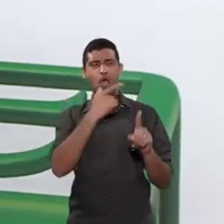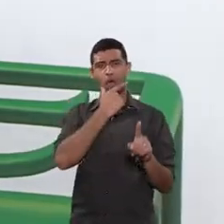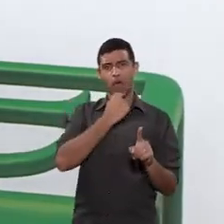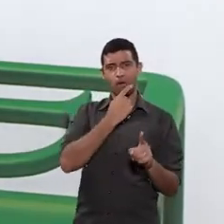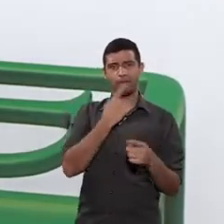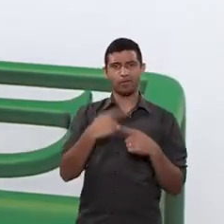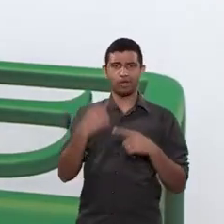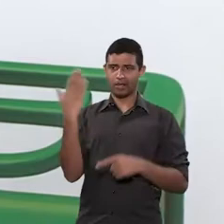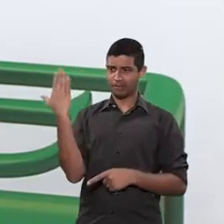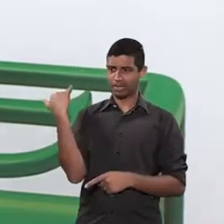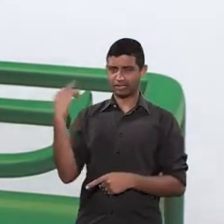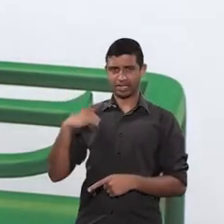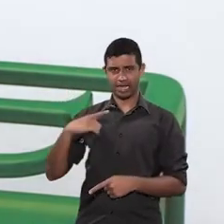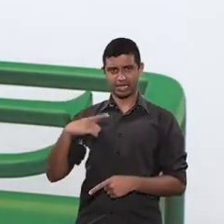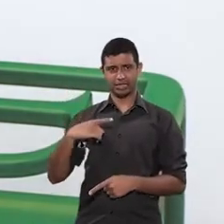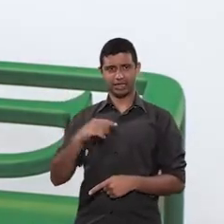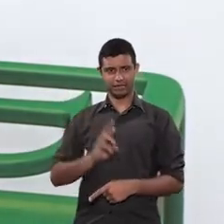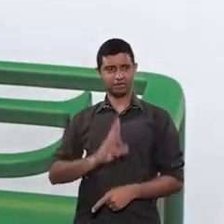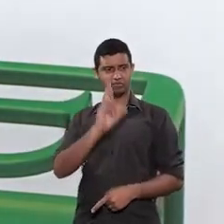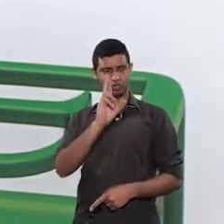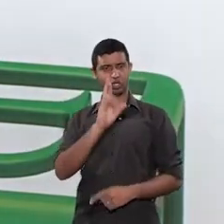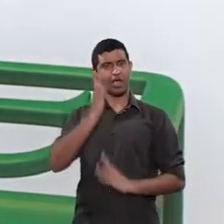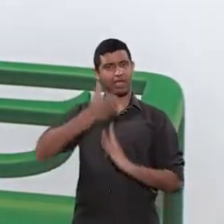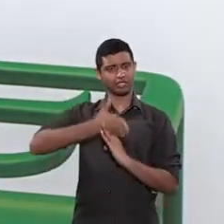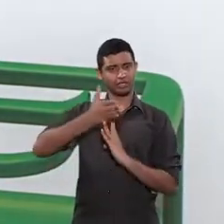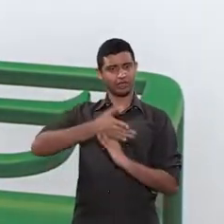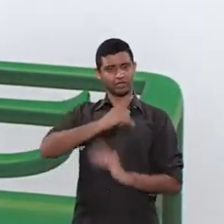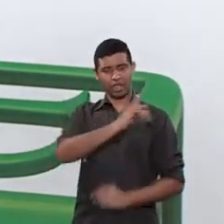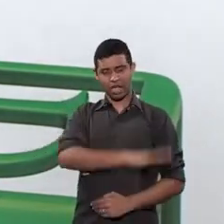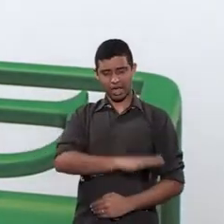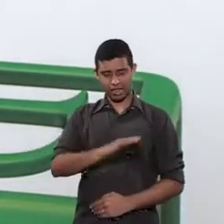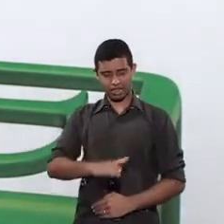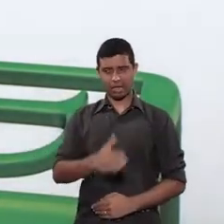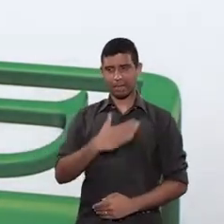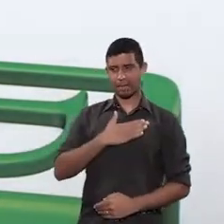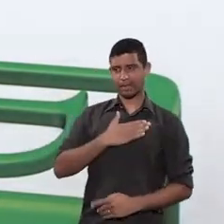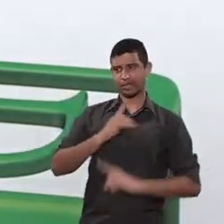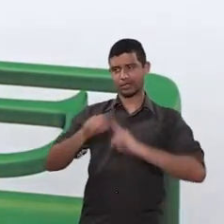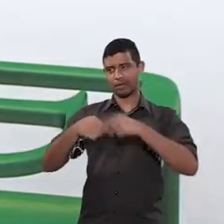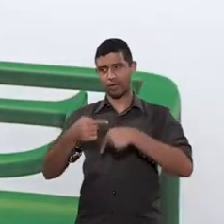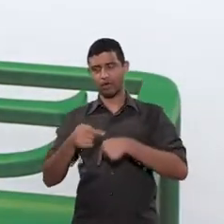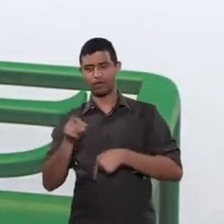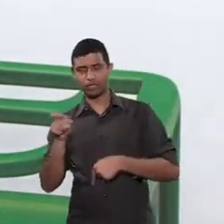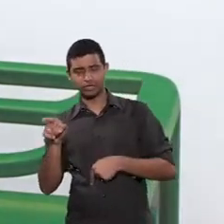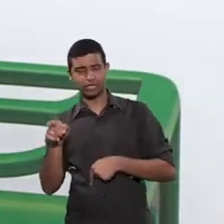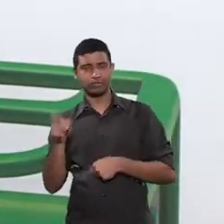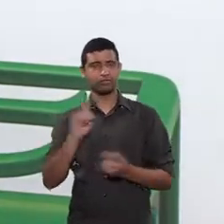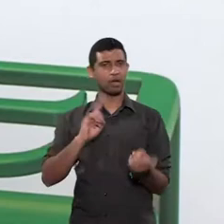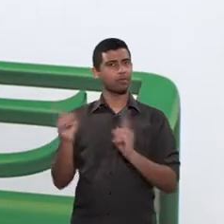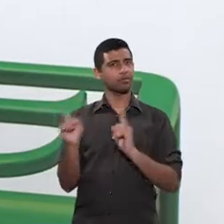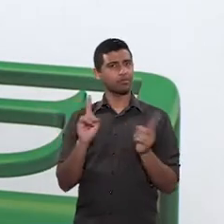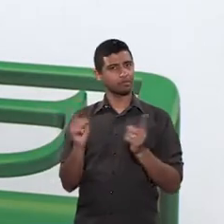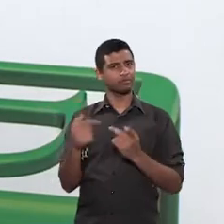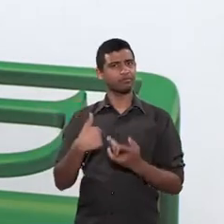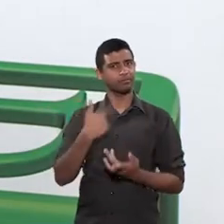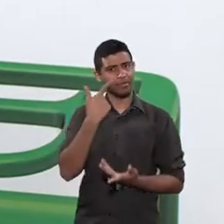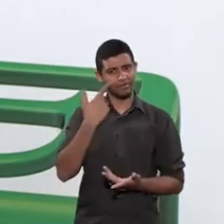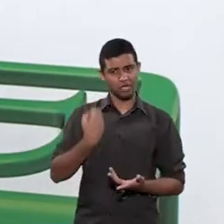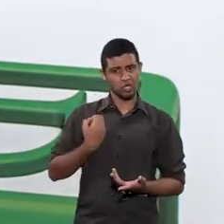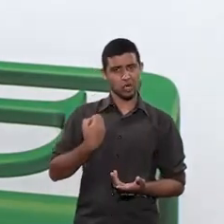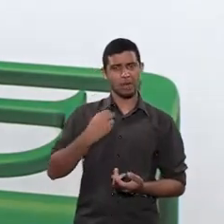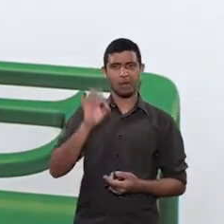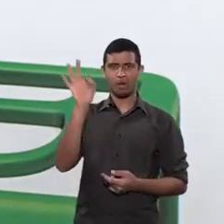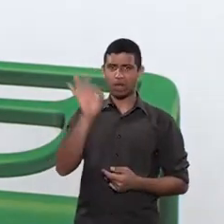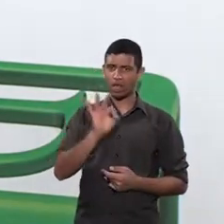tempo, antes do advento da guarda compartilhada, a vai falar um pouquinho mais tarde, a gente tinha majoritariamente, não tinha majoritariamente, mas era um número,